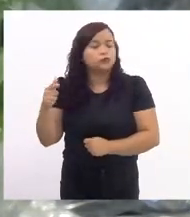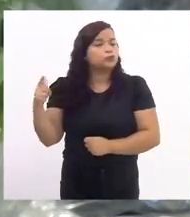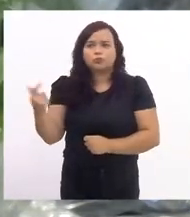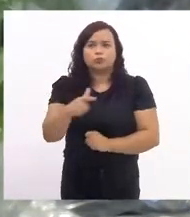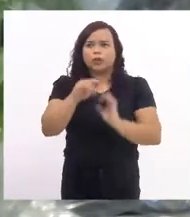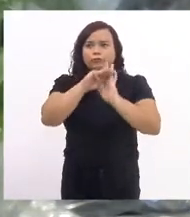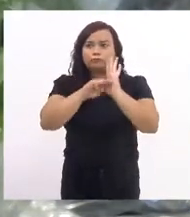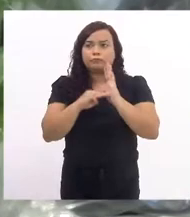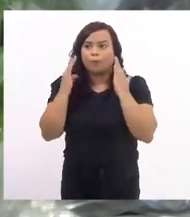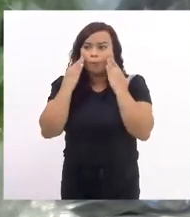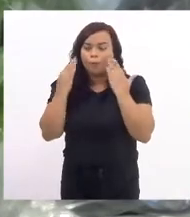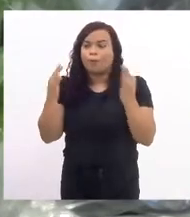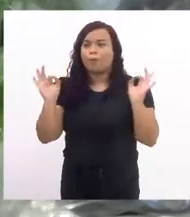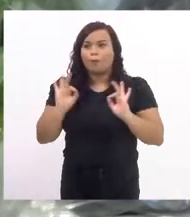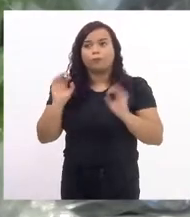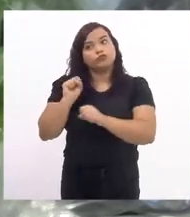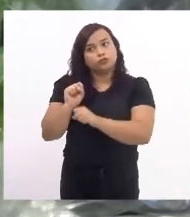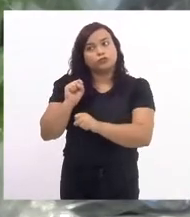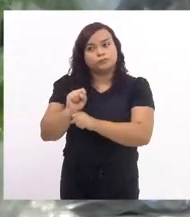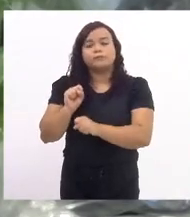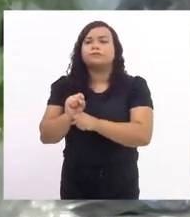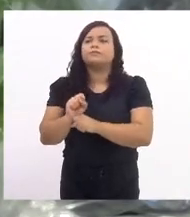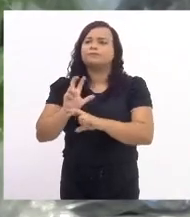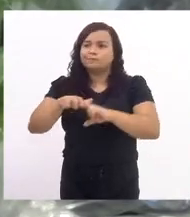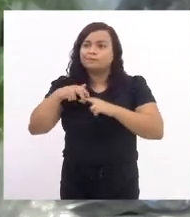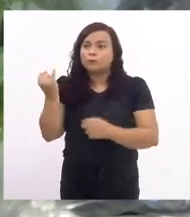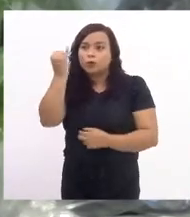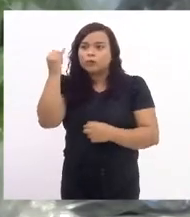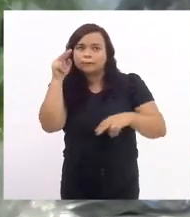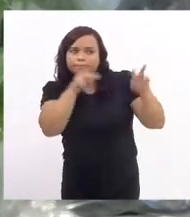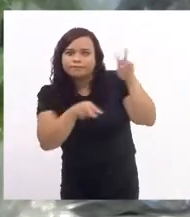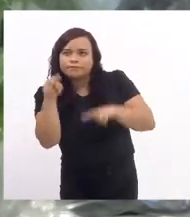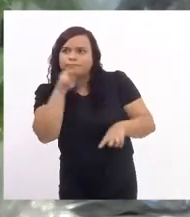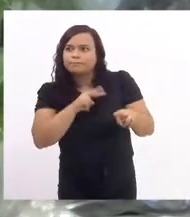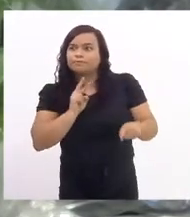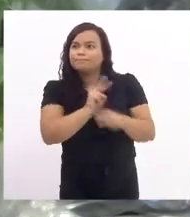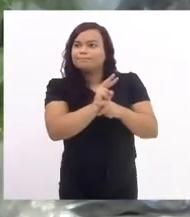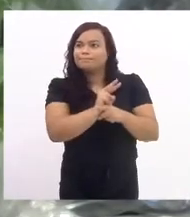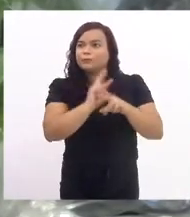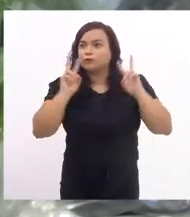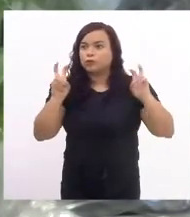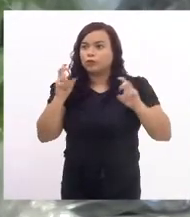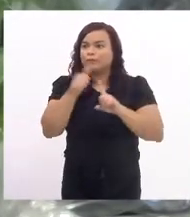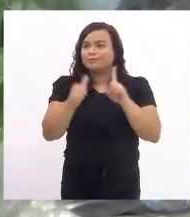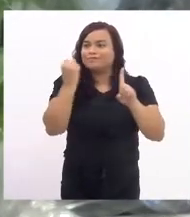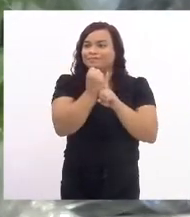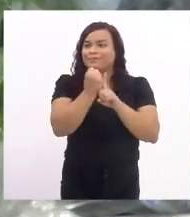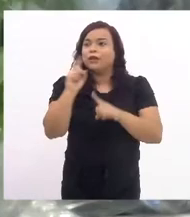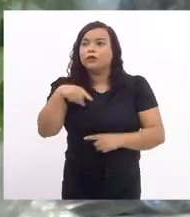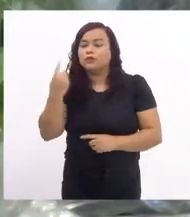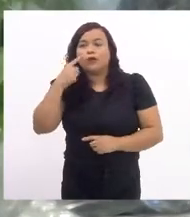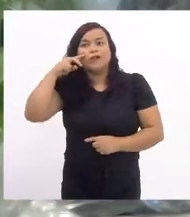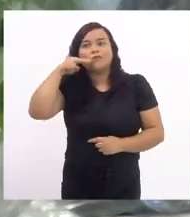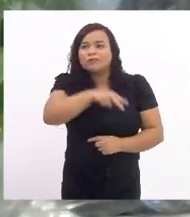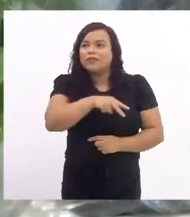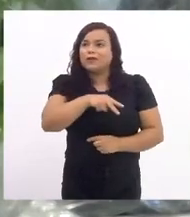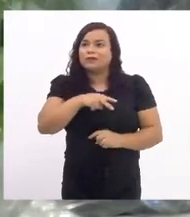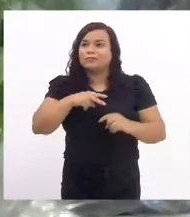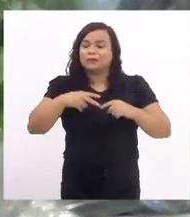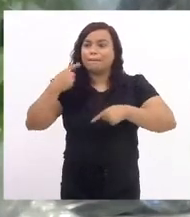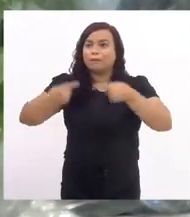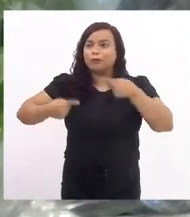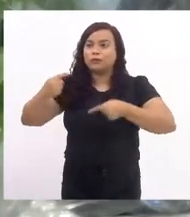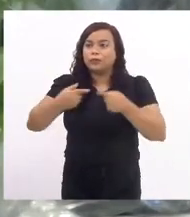um observatório do feminicídio, para que a gente possa realmente tratar como política